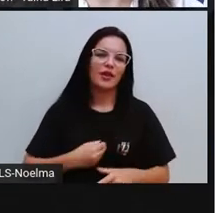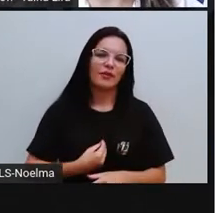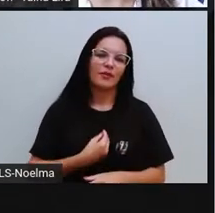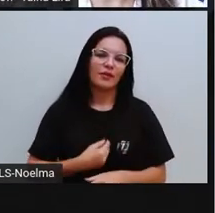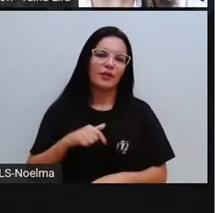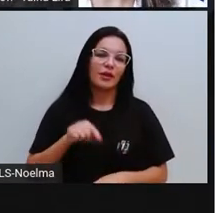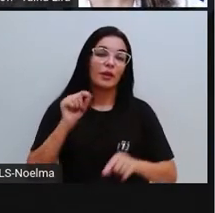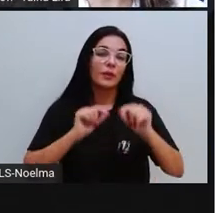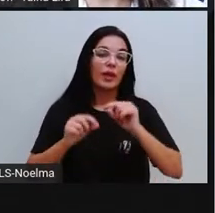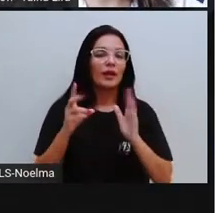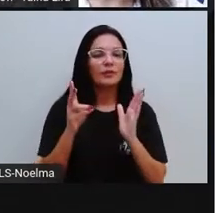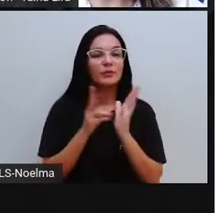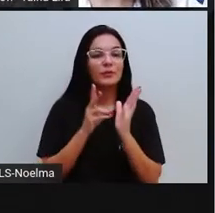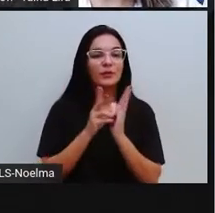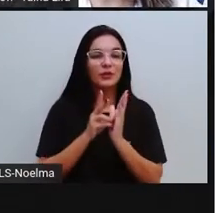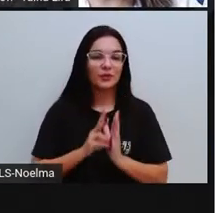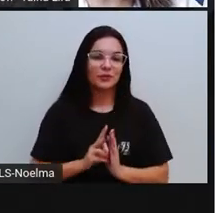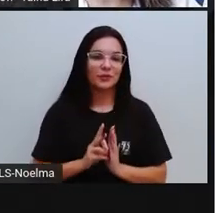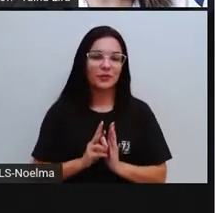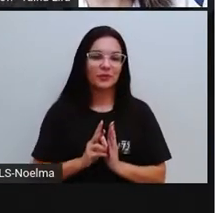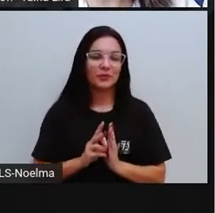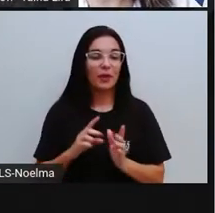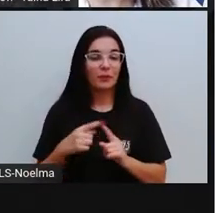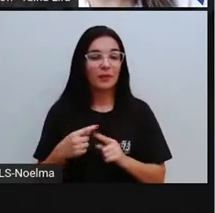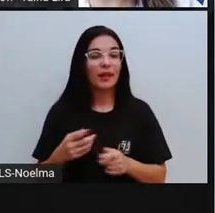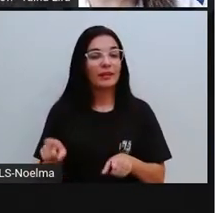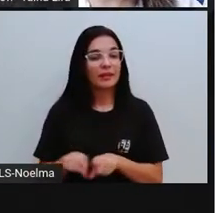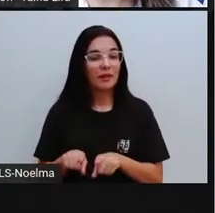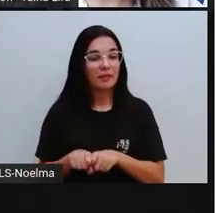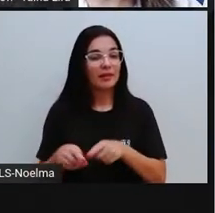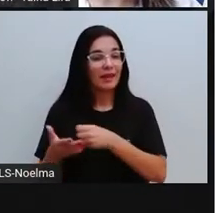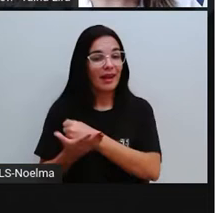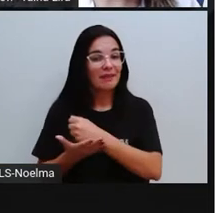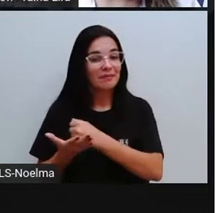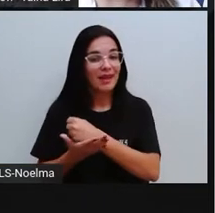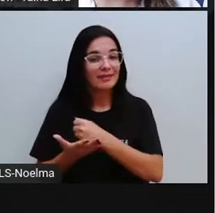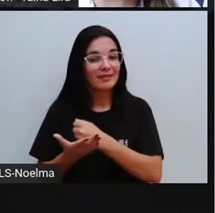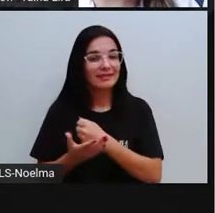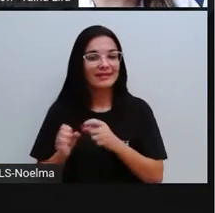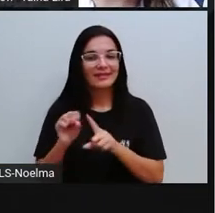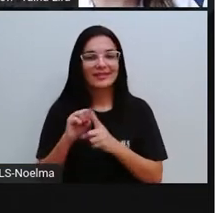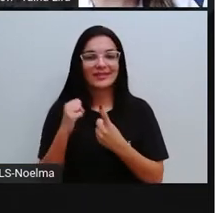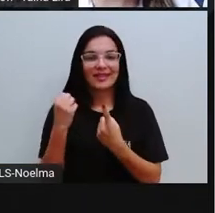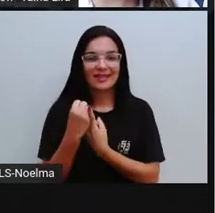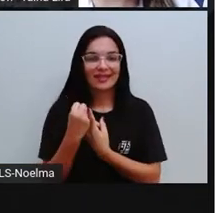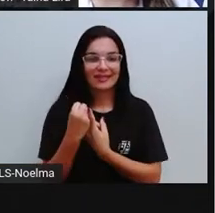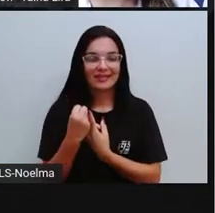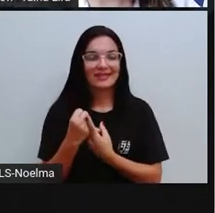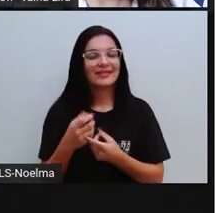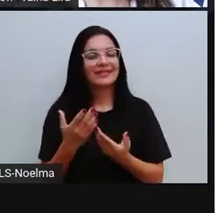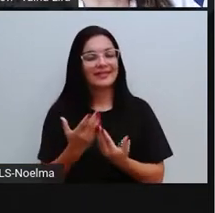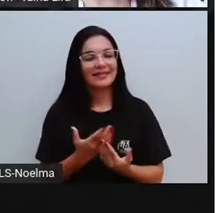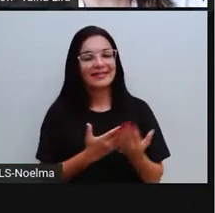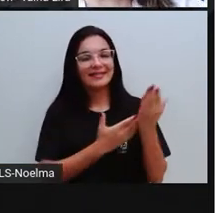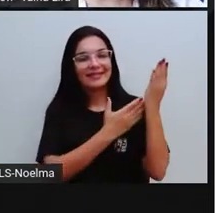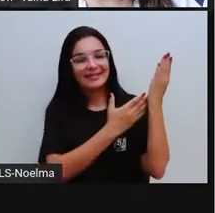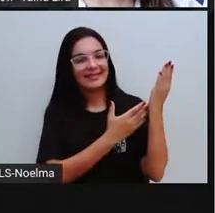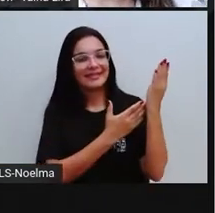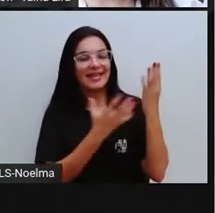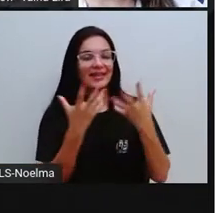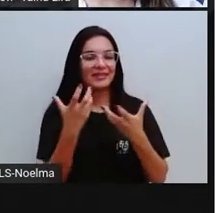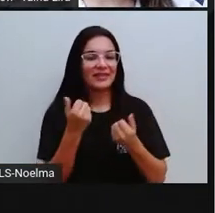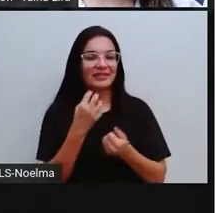formação cultural e social, que são os povos, olha só, indígenas. Então vamos lá conhecer